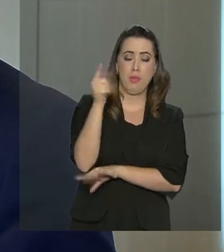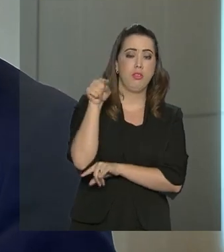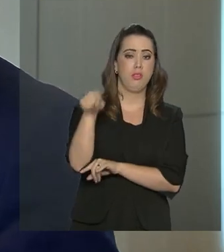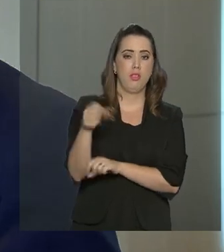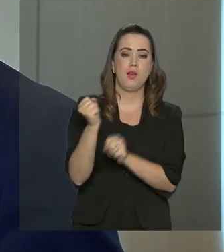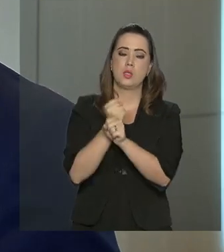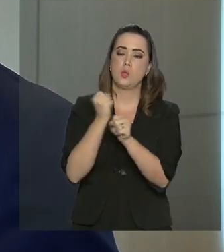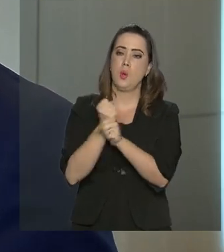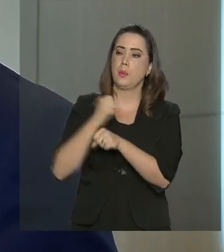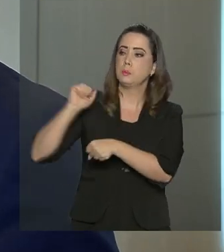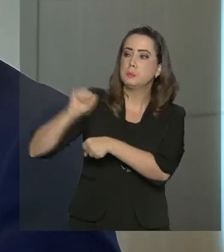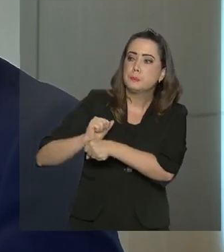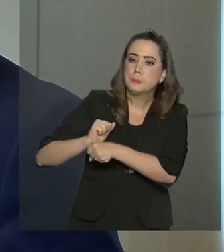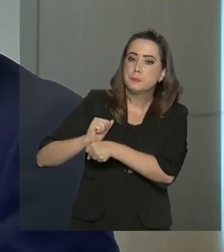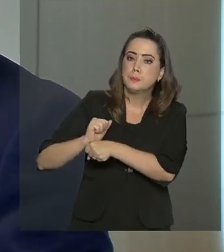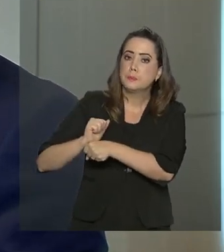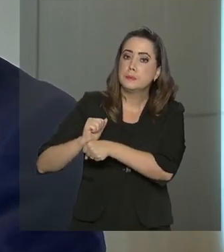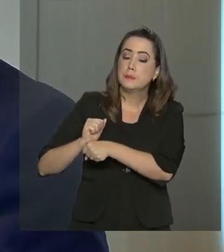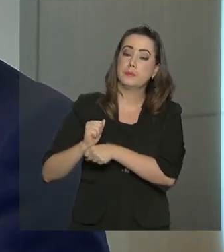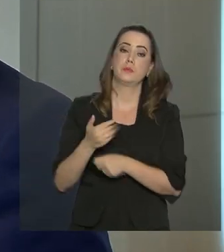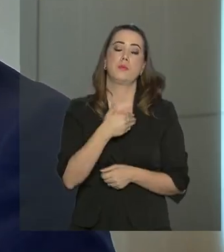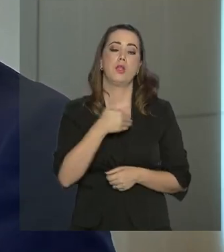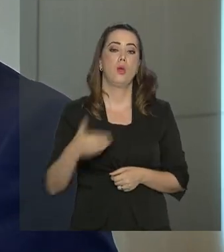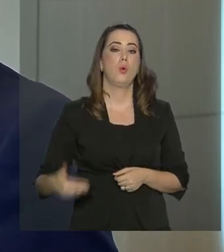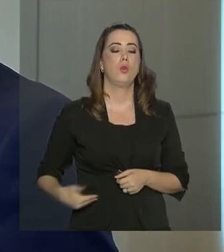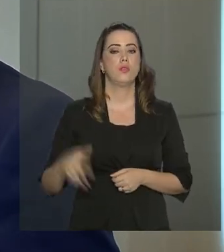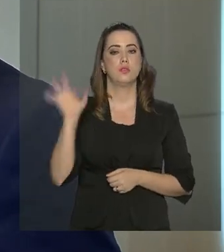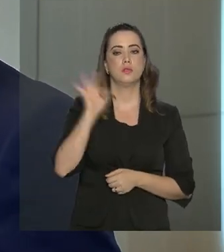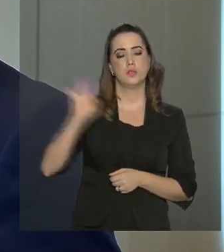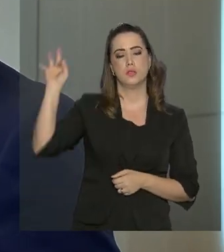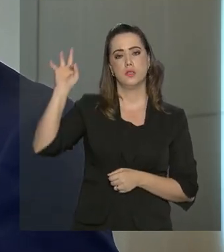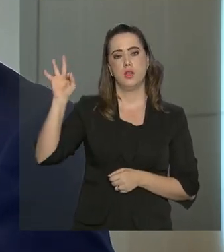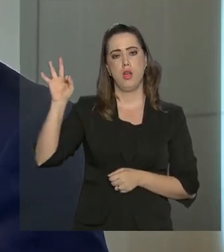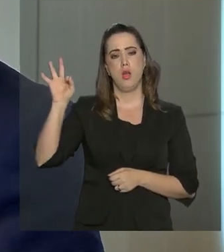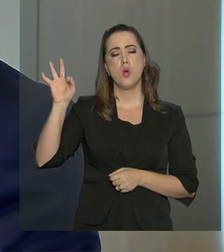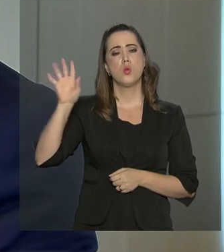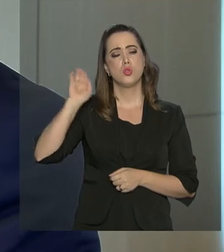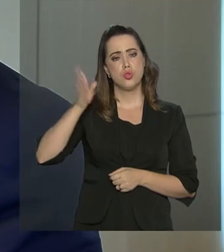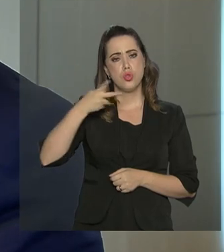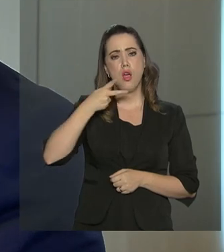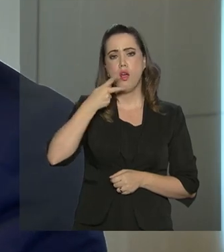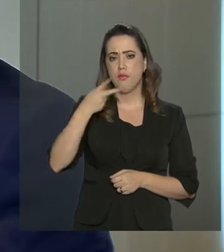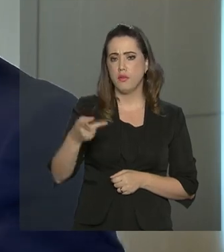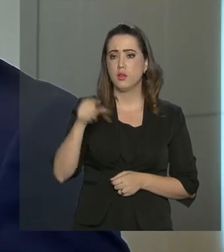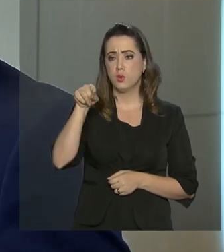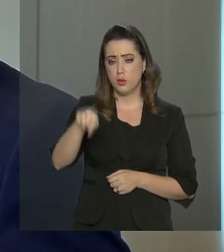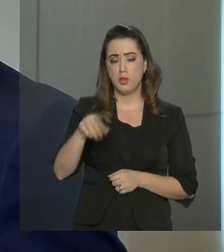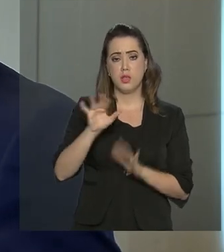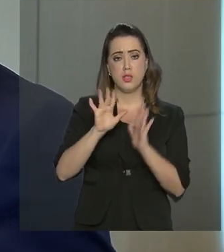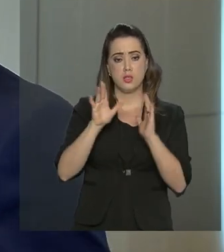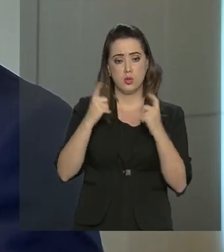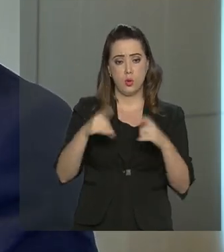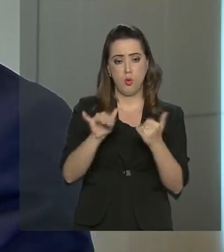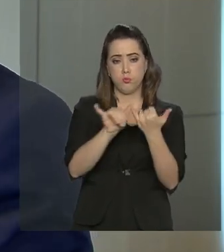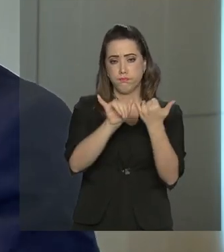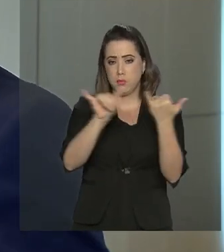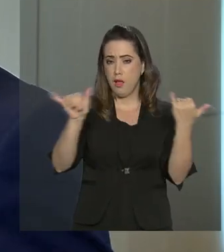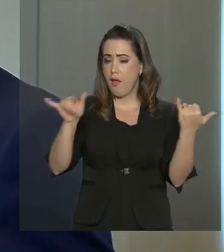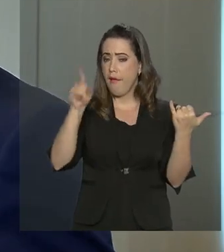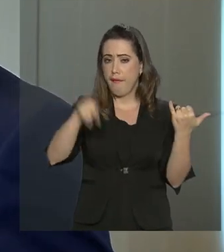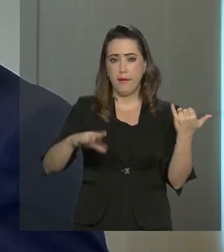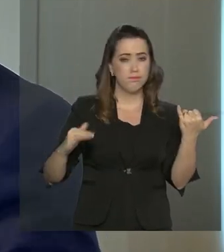obras estão paralisadas. O governo federal declarou este linhão como obra de